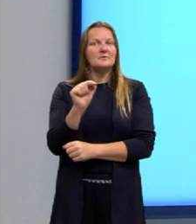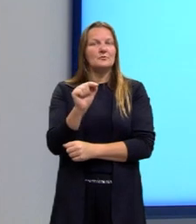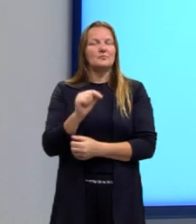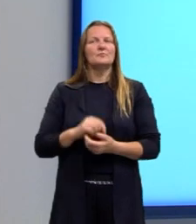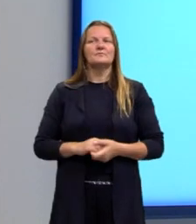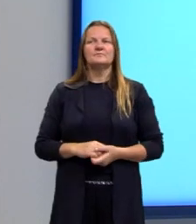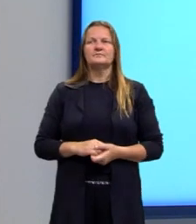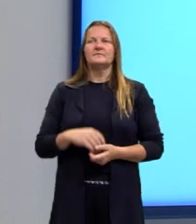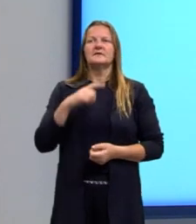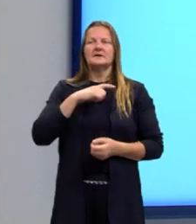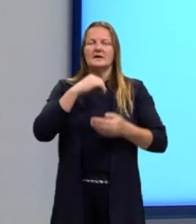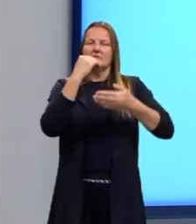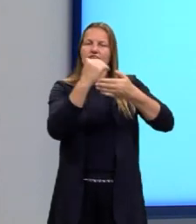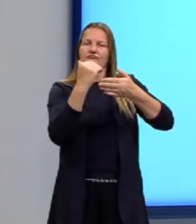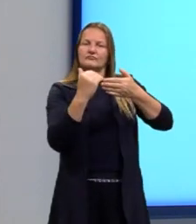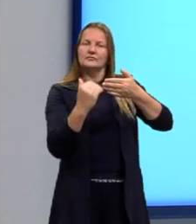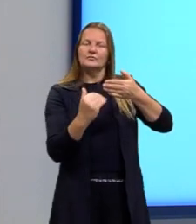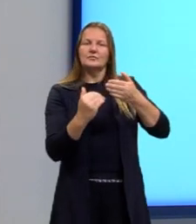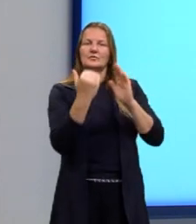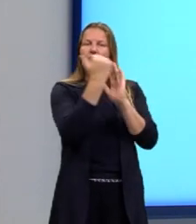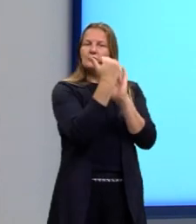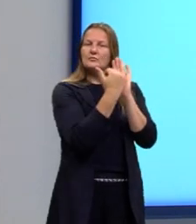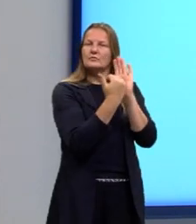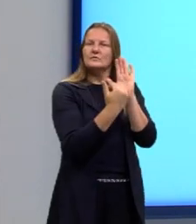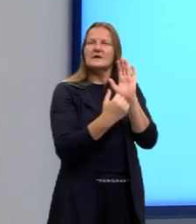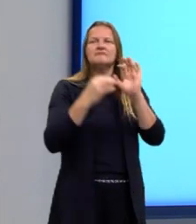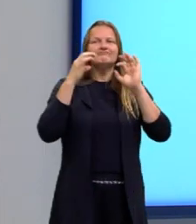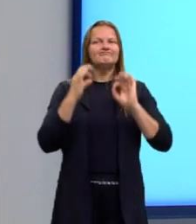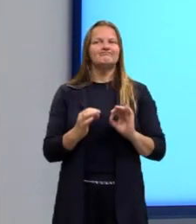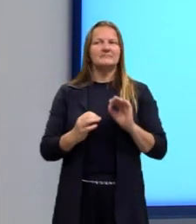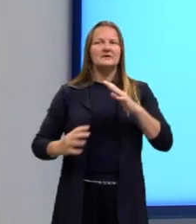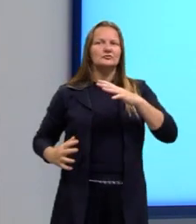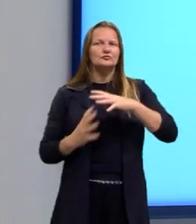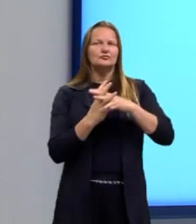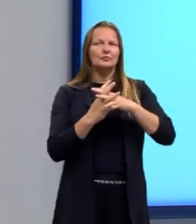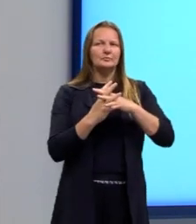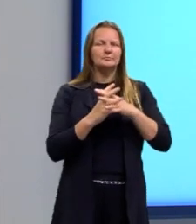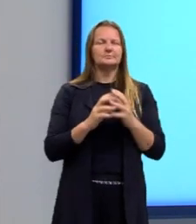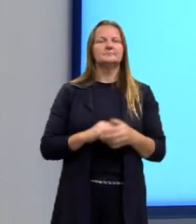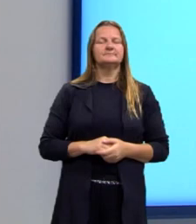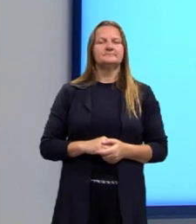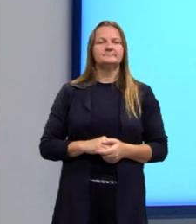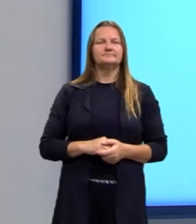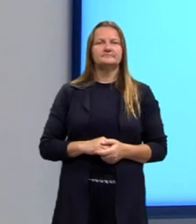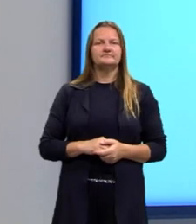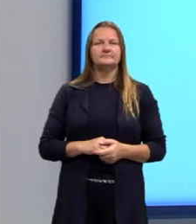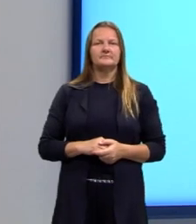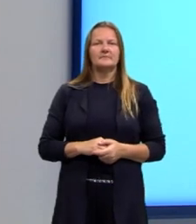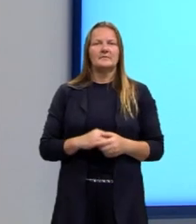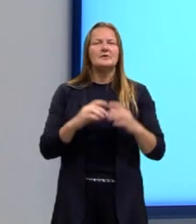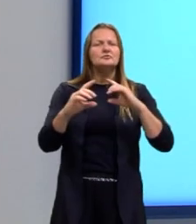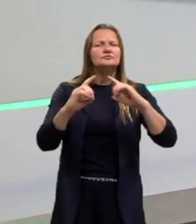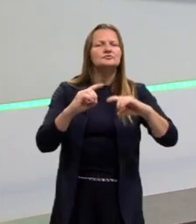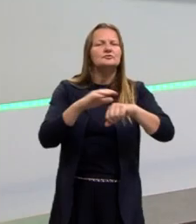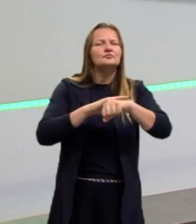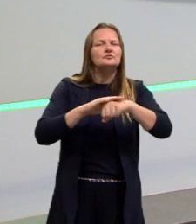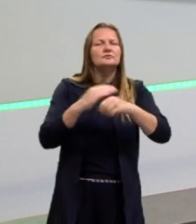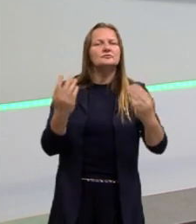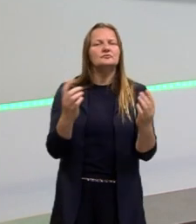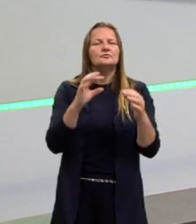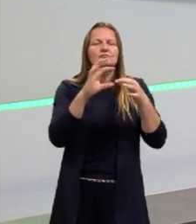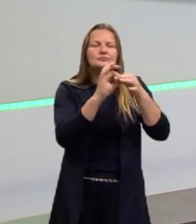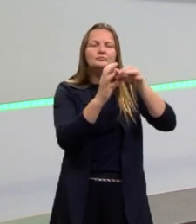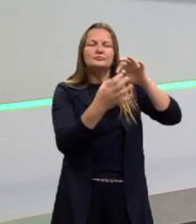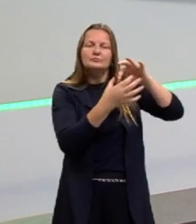introdução que tem na ordem direitinha, né? Que está ali tudo alinhado e dialogando, né? Cada um desses